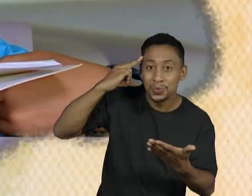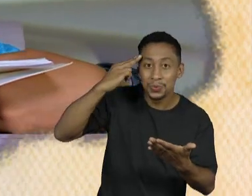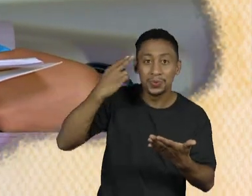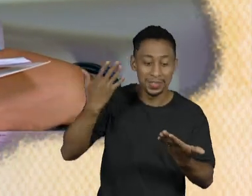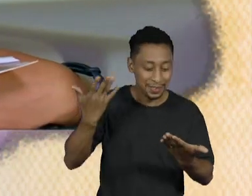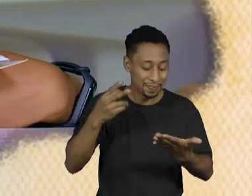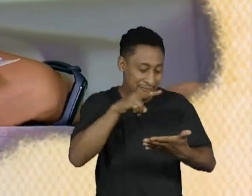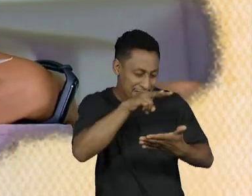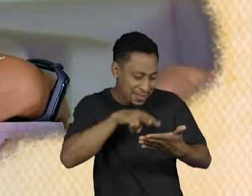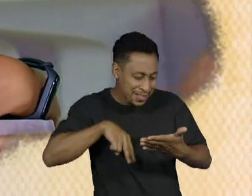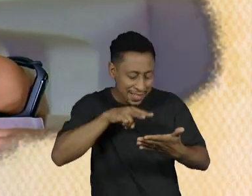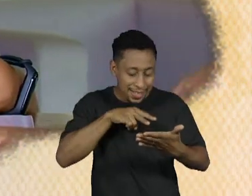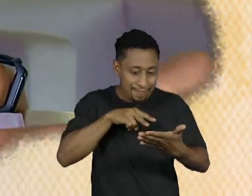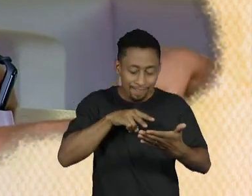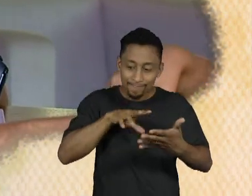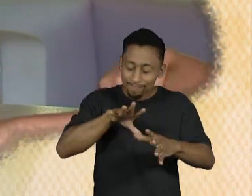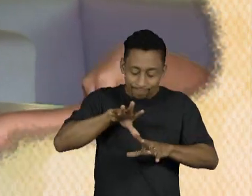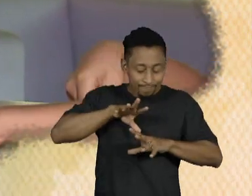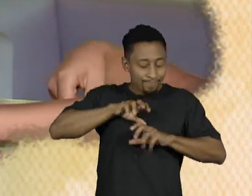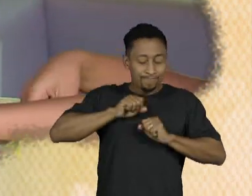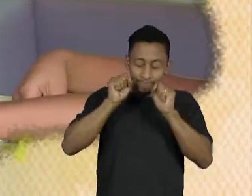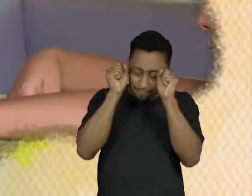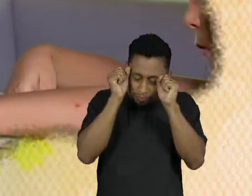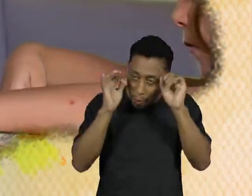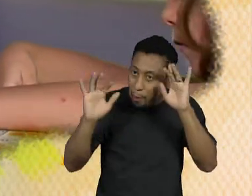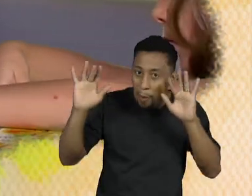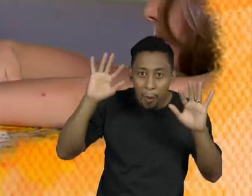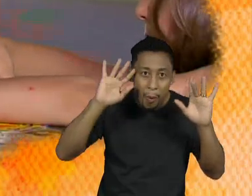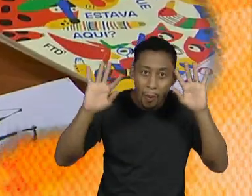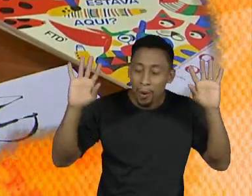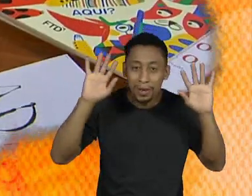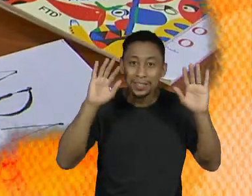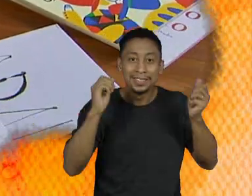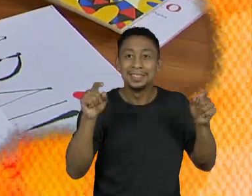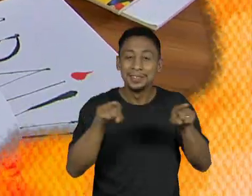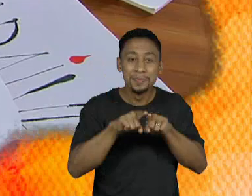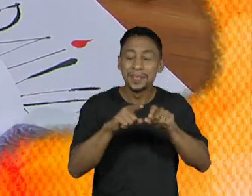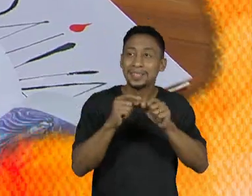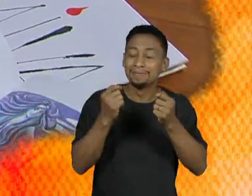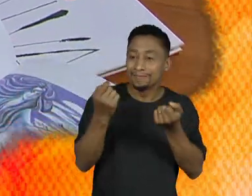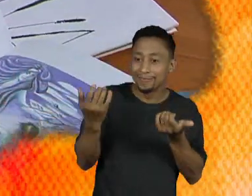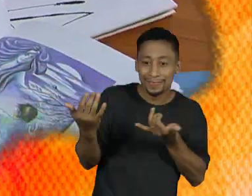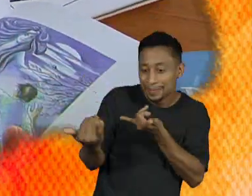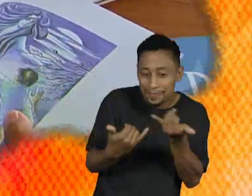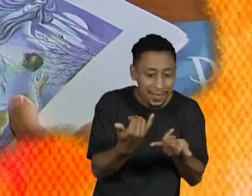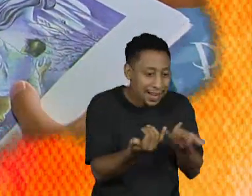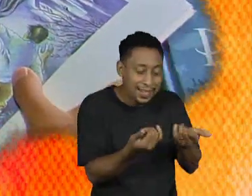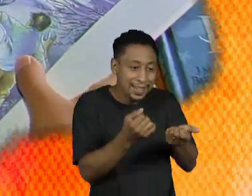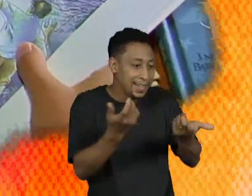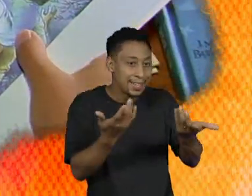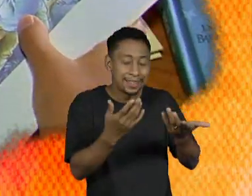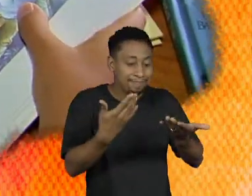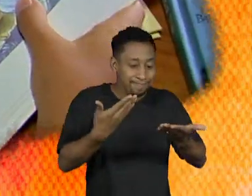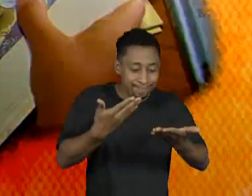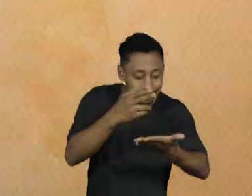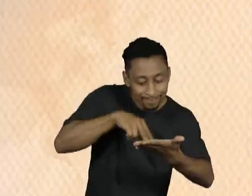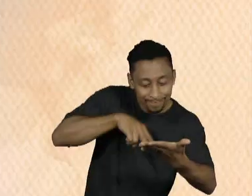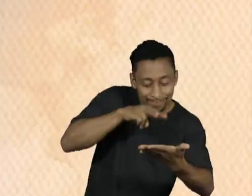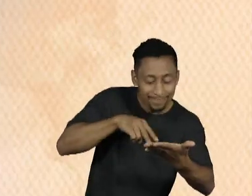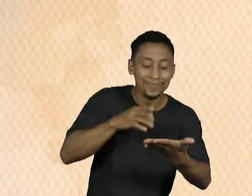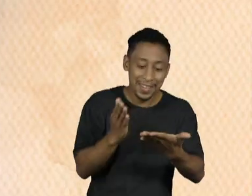Ler ativa o imaginário e lugar com atividade e imaginação é um lugar de